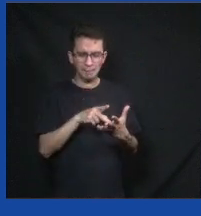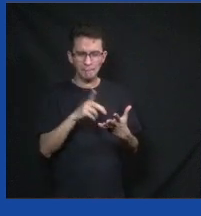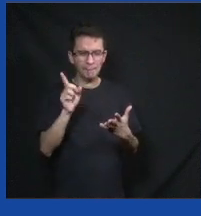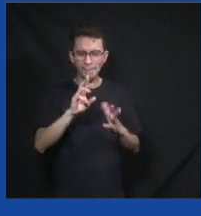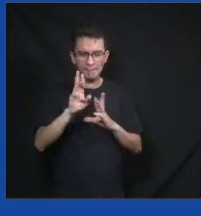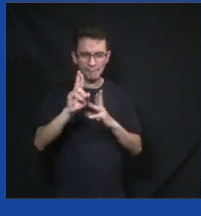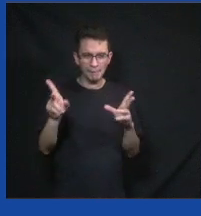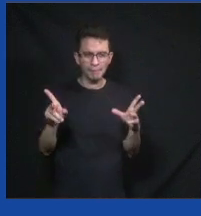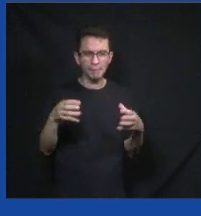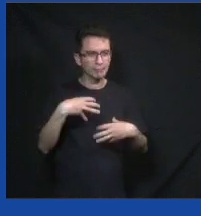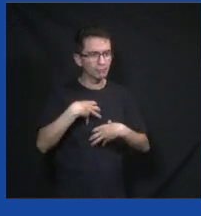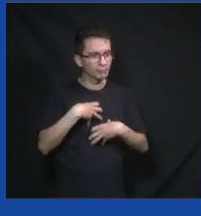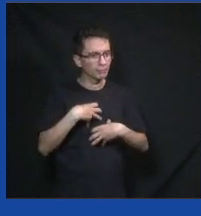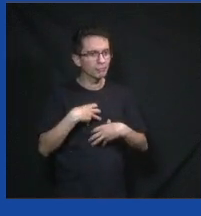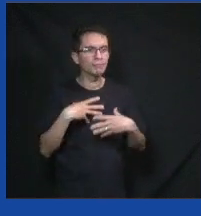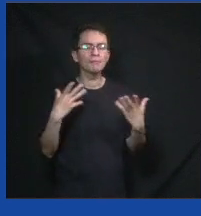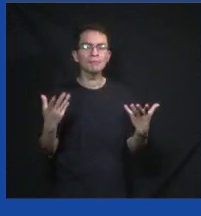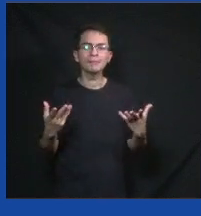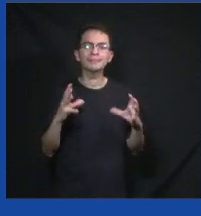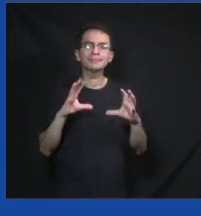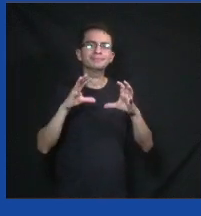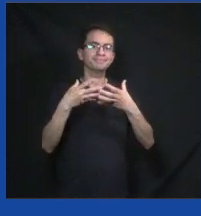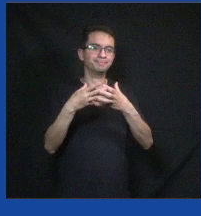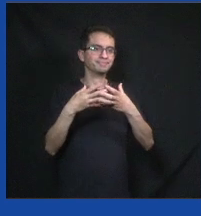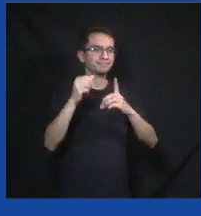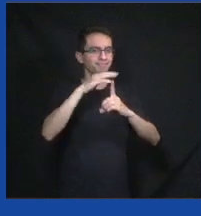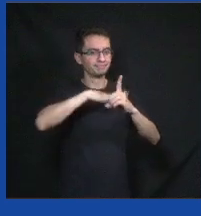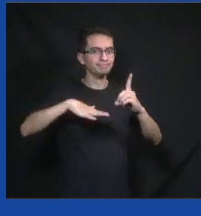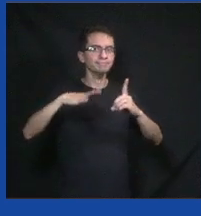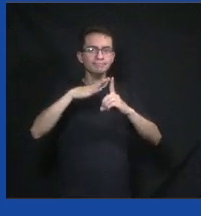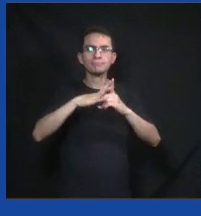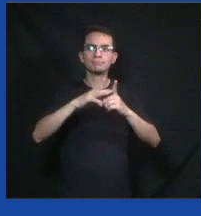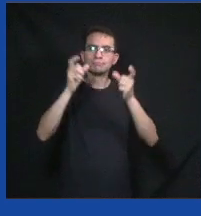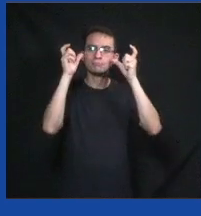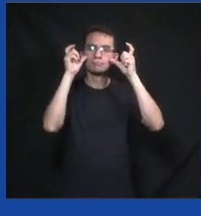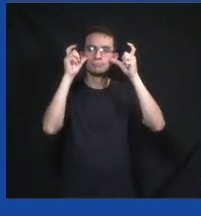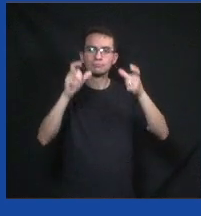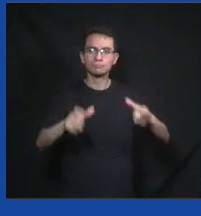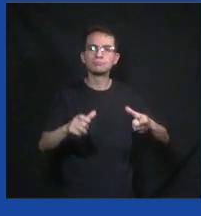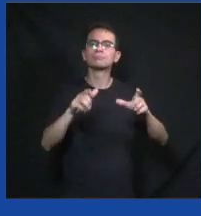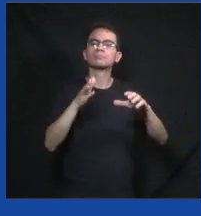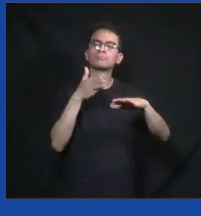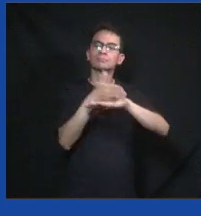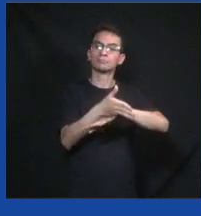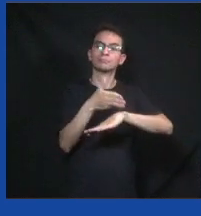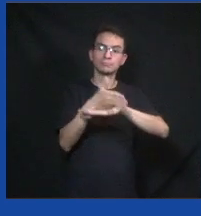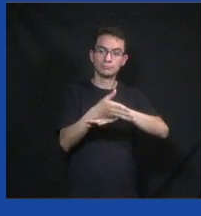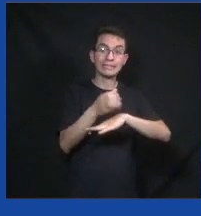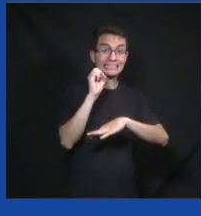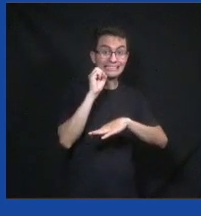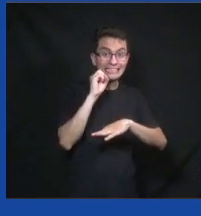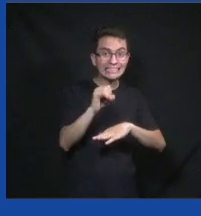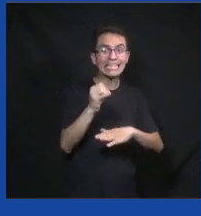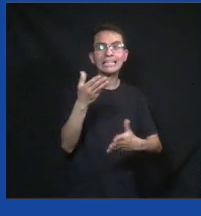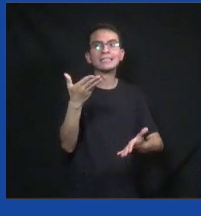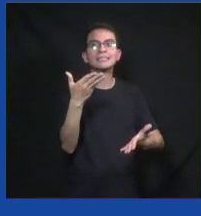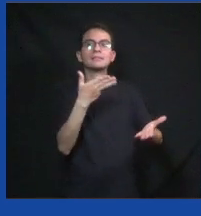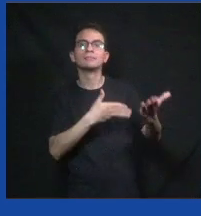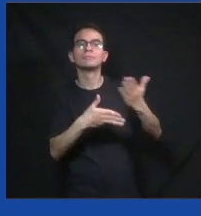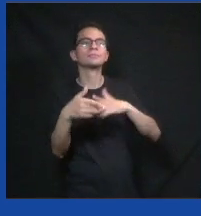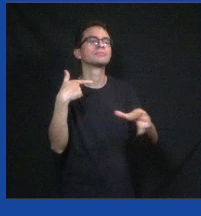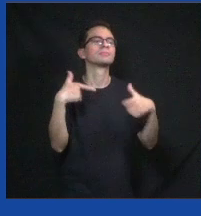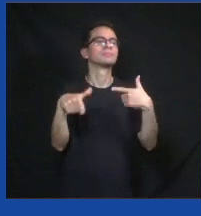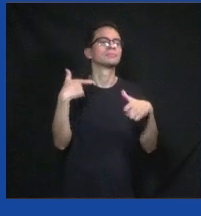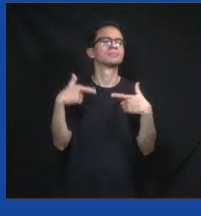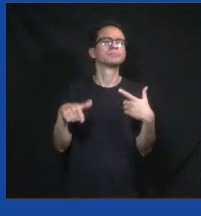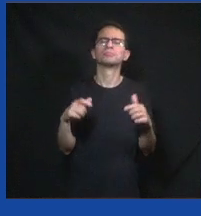piamente que cidadãos engajados com governos abertos e participativos, se eles trabalharem em colaboração, trabalhando ali com colaboração, essa